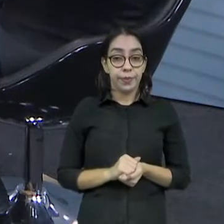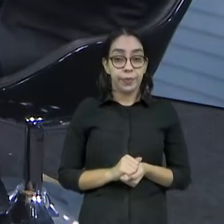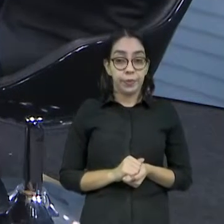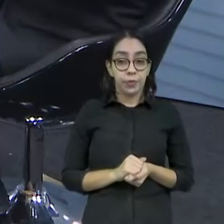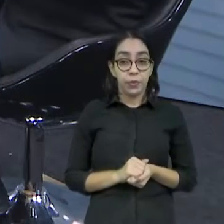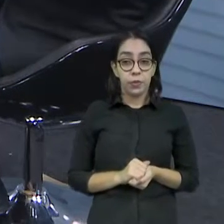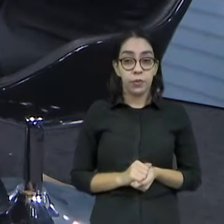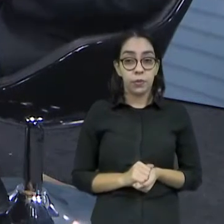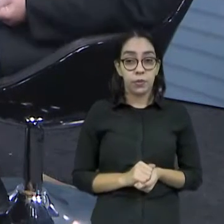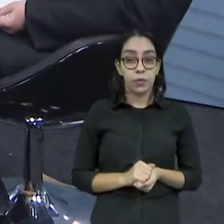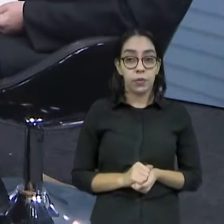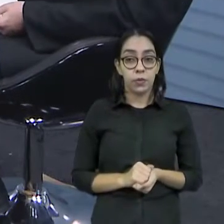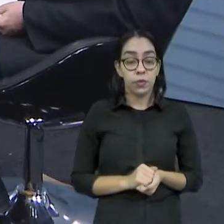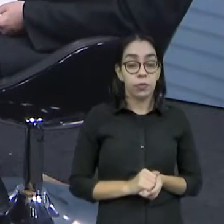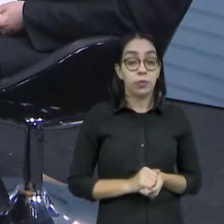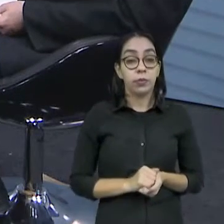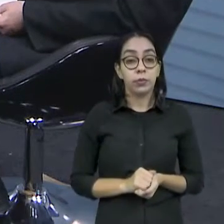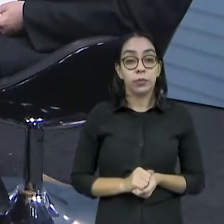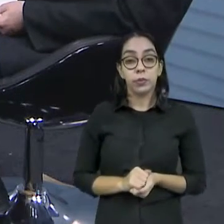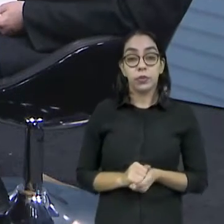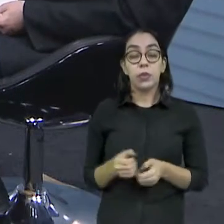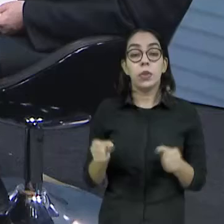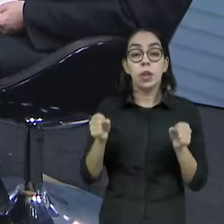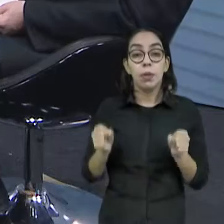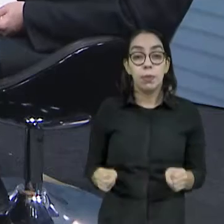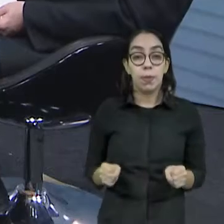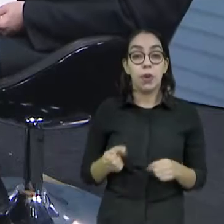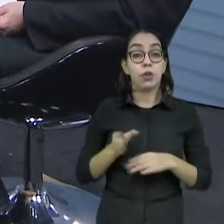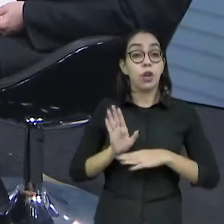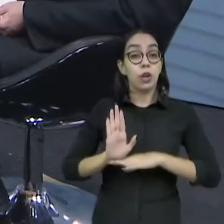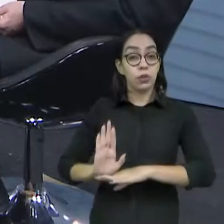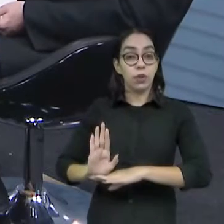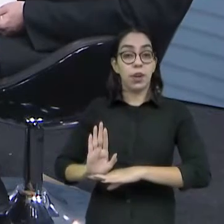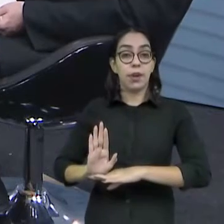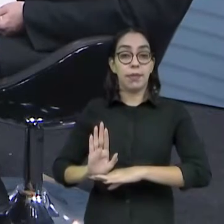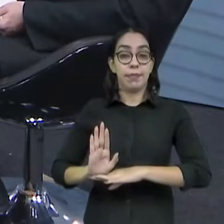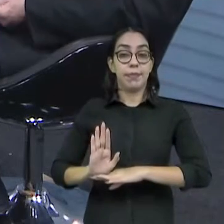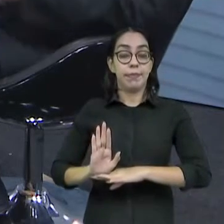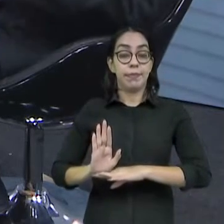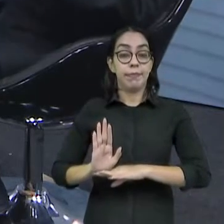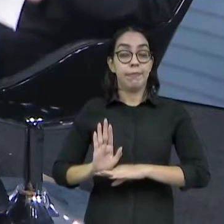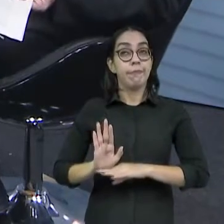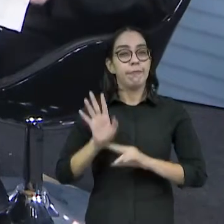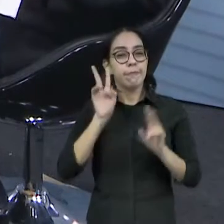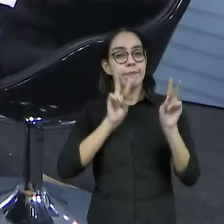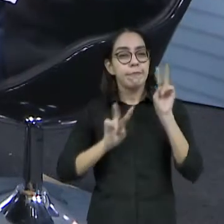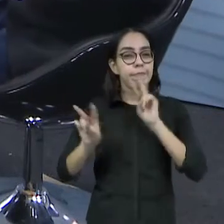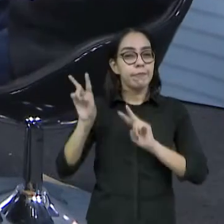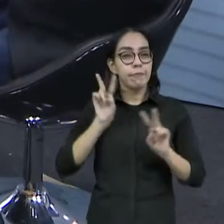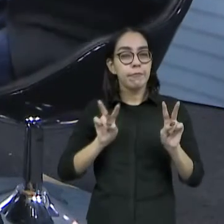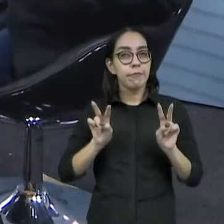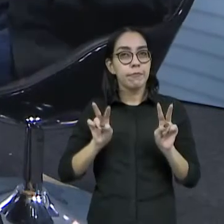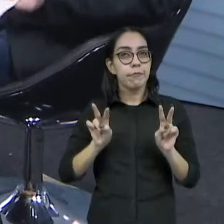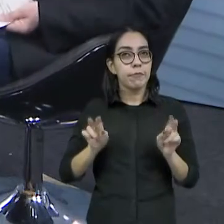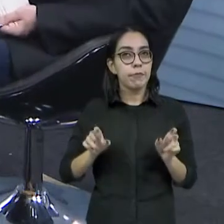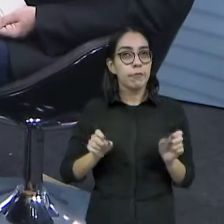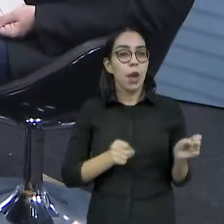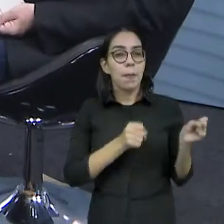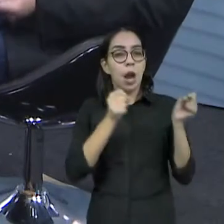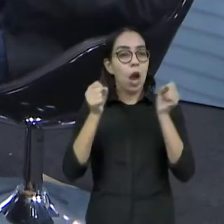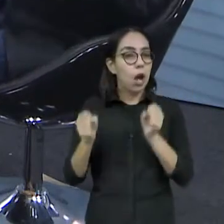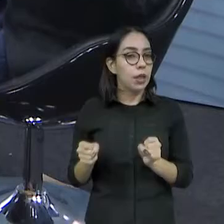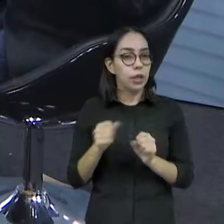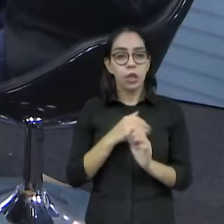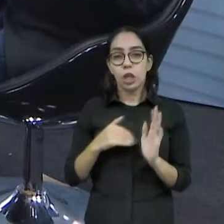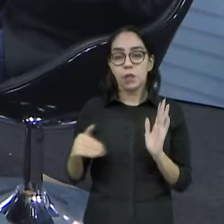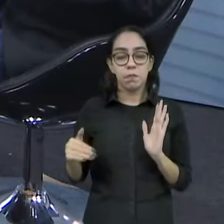até desobriga o governo de fazer, porque ele pode ajudar a fazer. Já daquela perspectiva de que o governo não pode tudo. E pode mesmo. Exato.